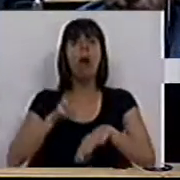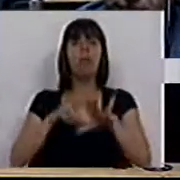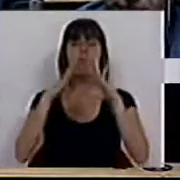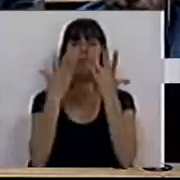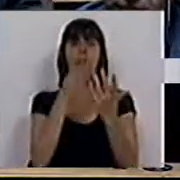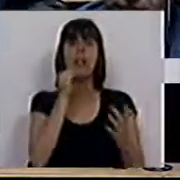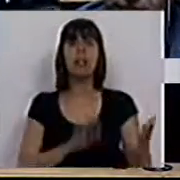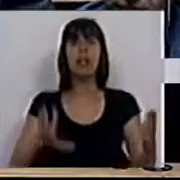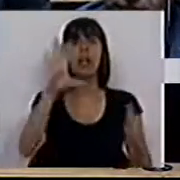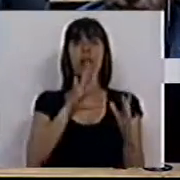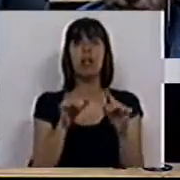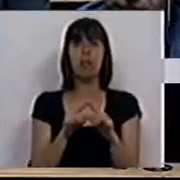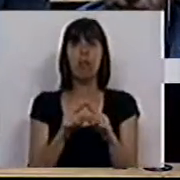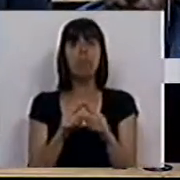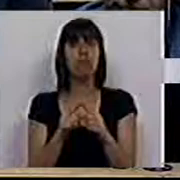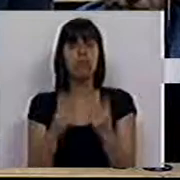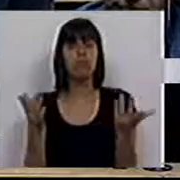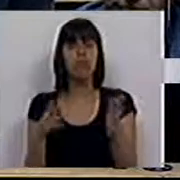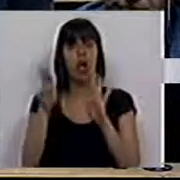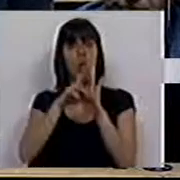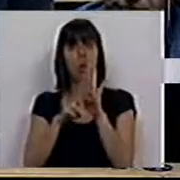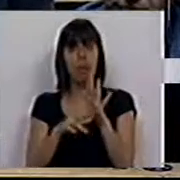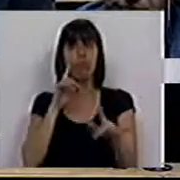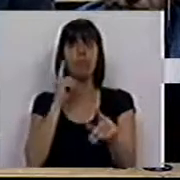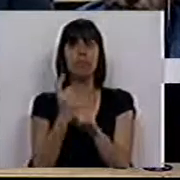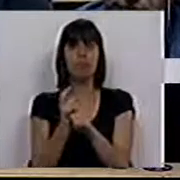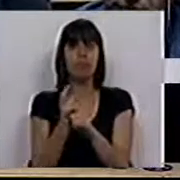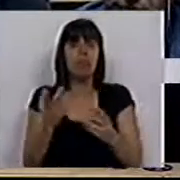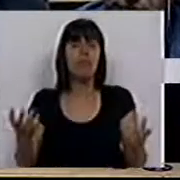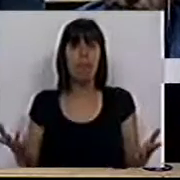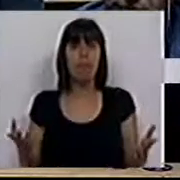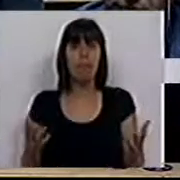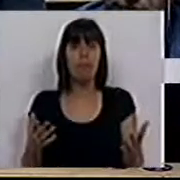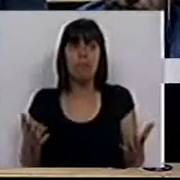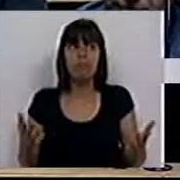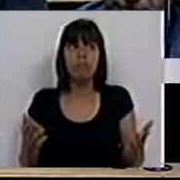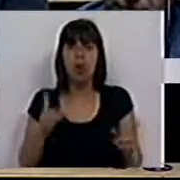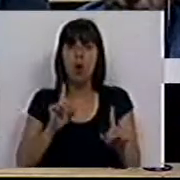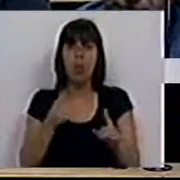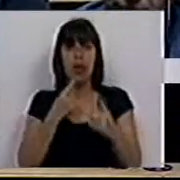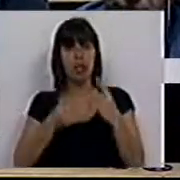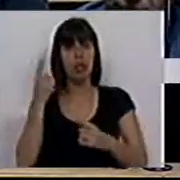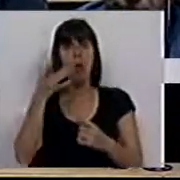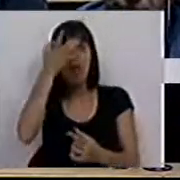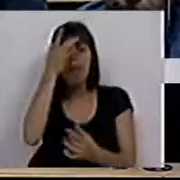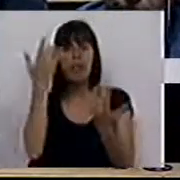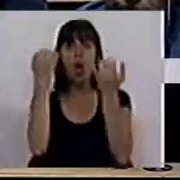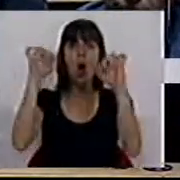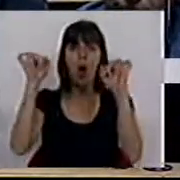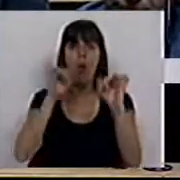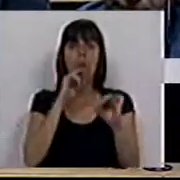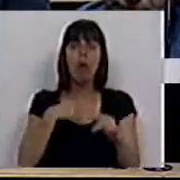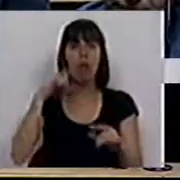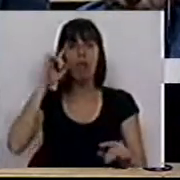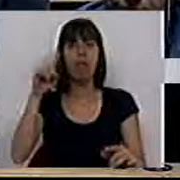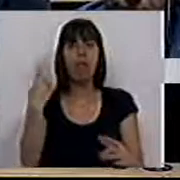Direção-Geral do Território que vai regulamentar e fiscalizar, não seria estranho ter um parecer autónomo e